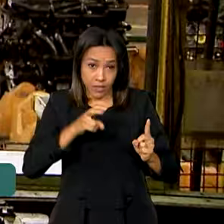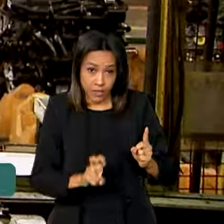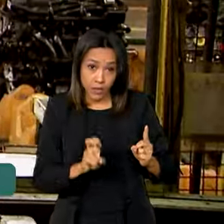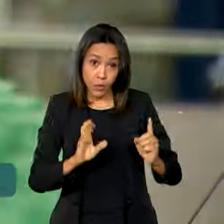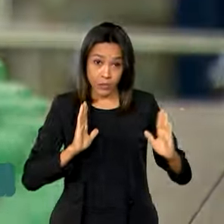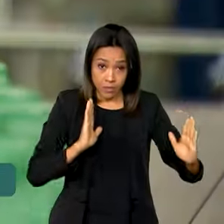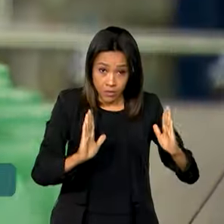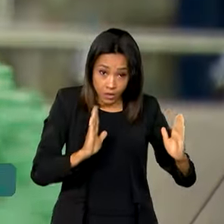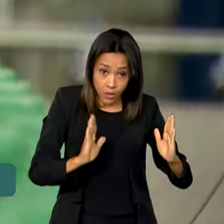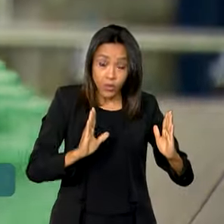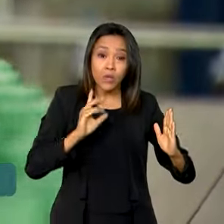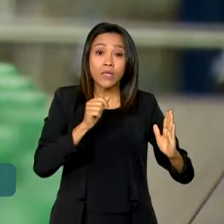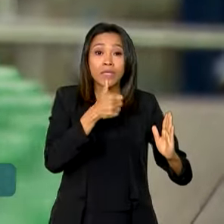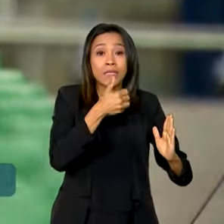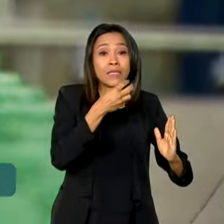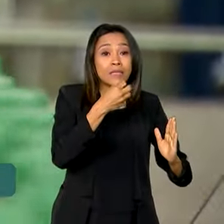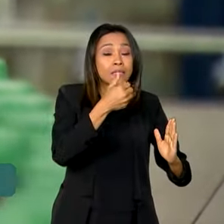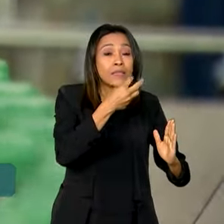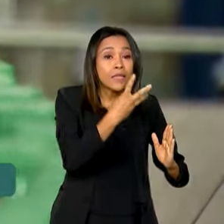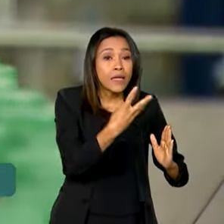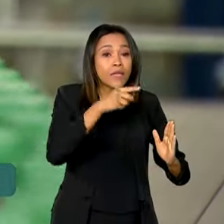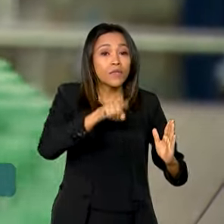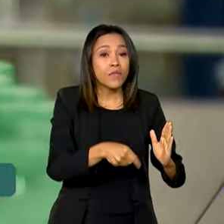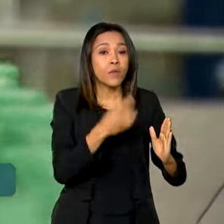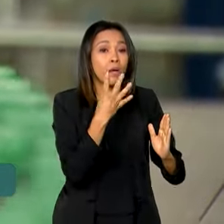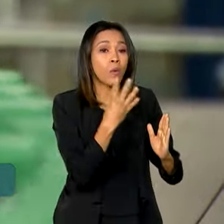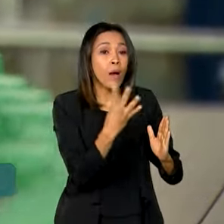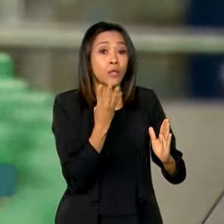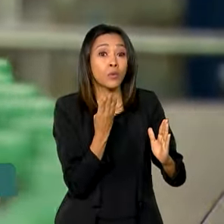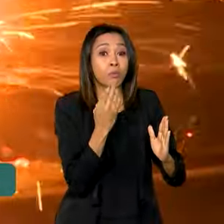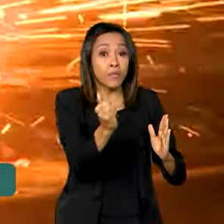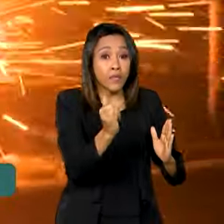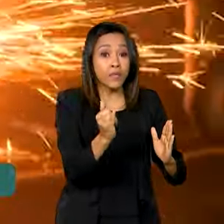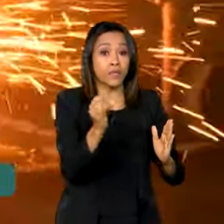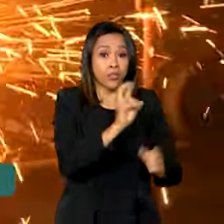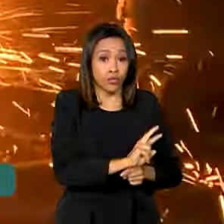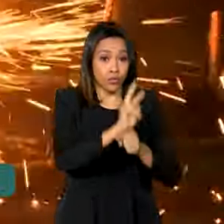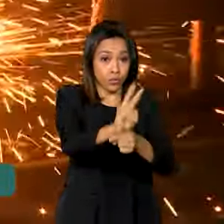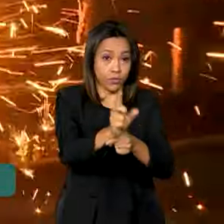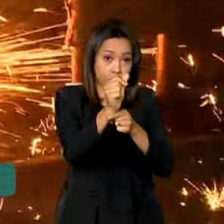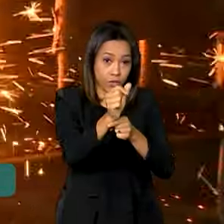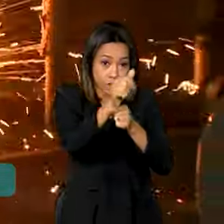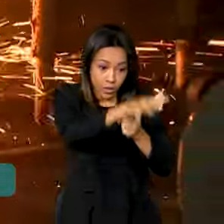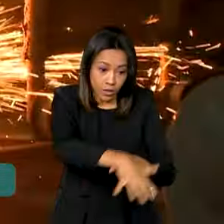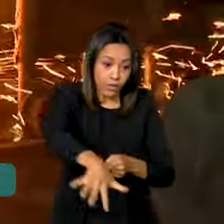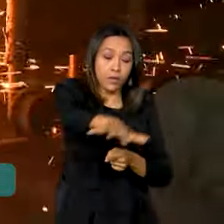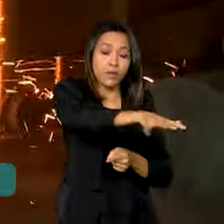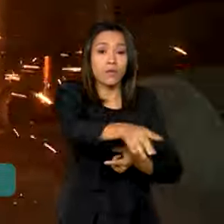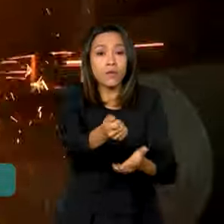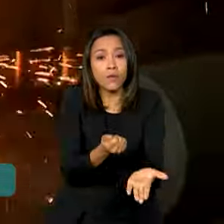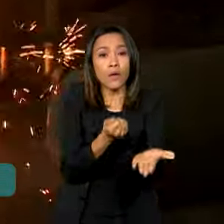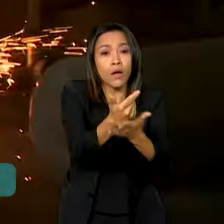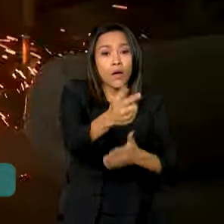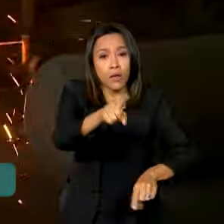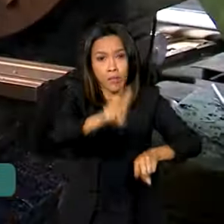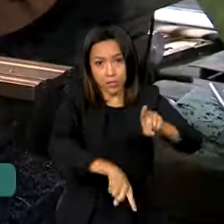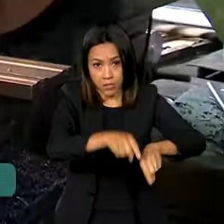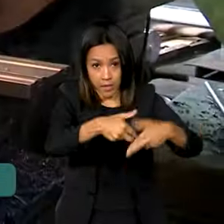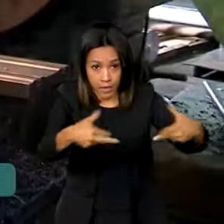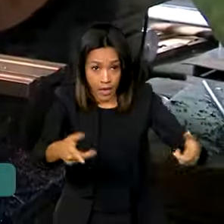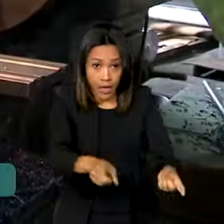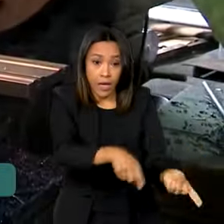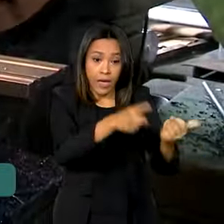destinados 3,4 bilhões de reais em créditos financeiros para a compra de máquinas,